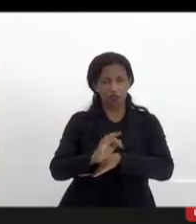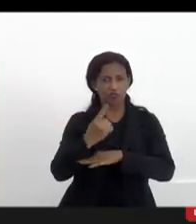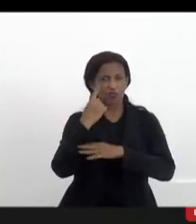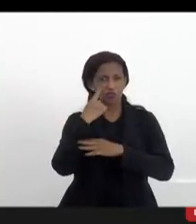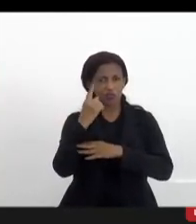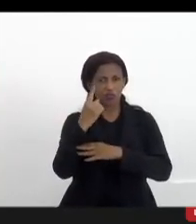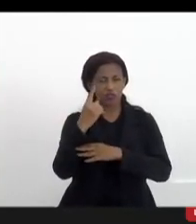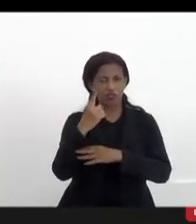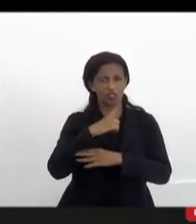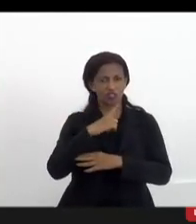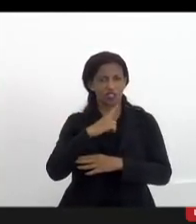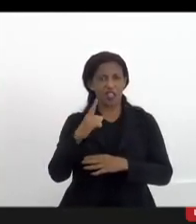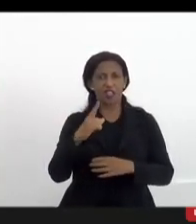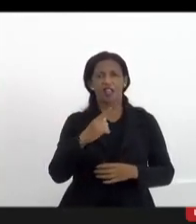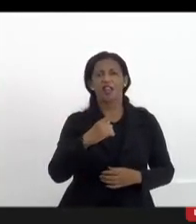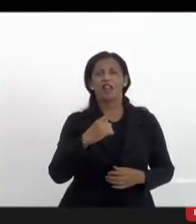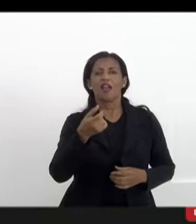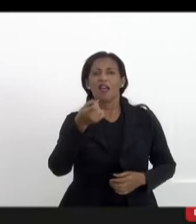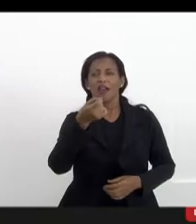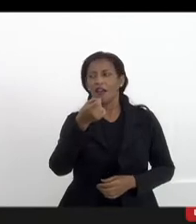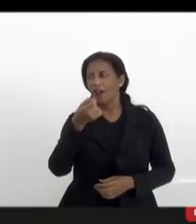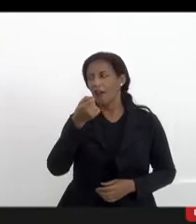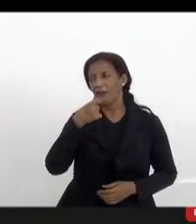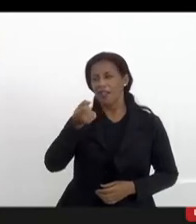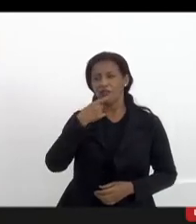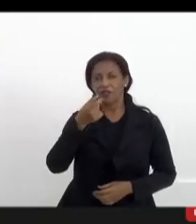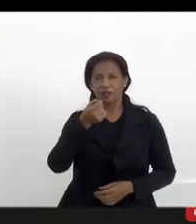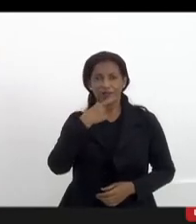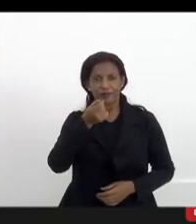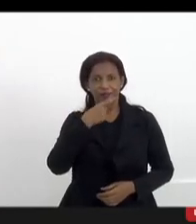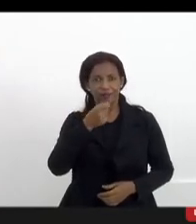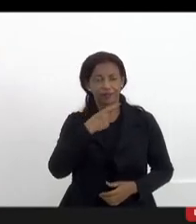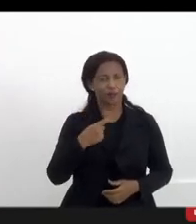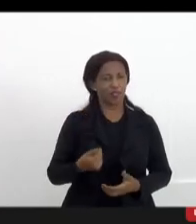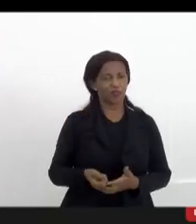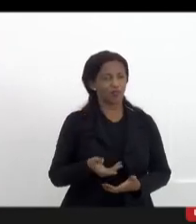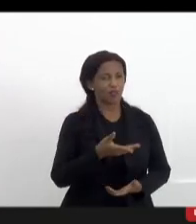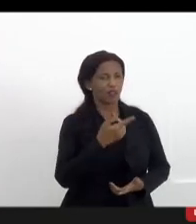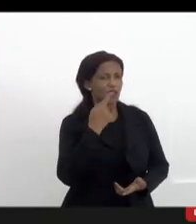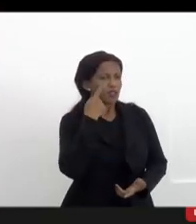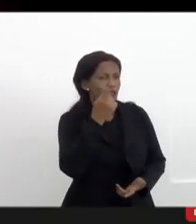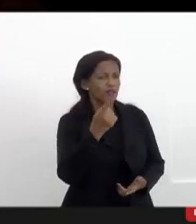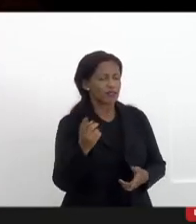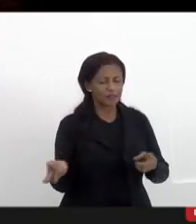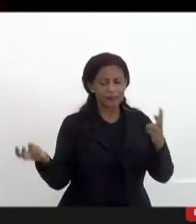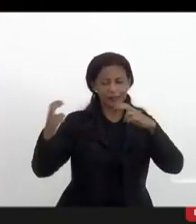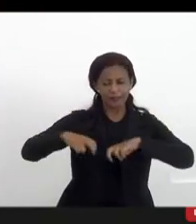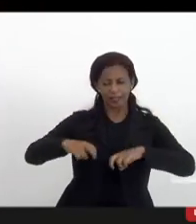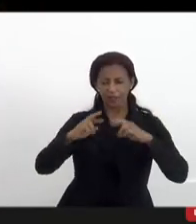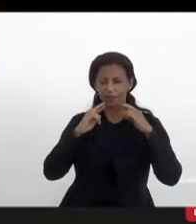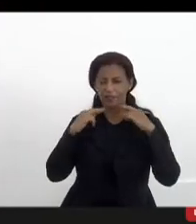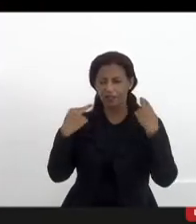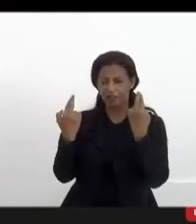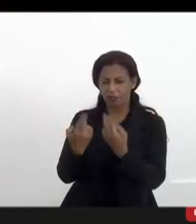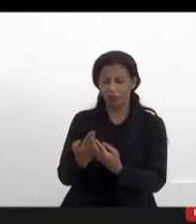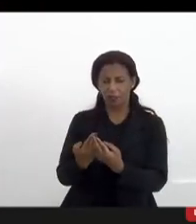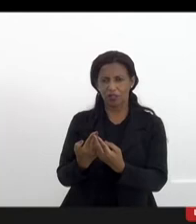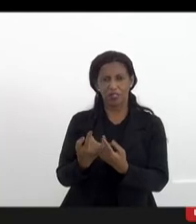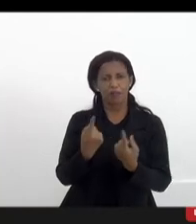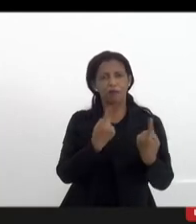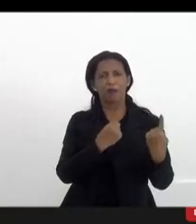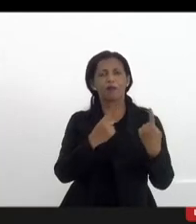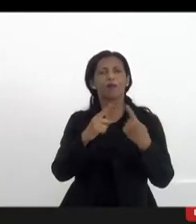cloroquinas da vida e a gente voltava, sentava, se reunia para poder dar uma contra